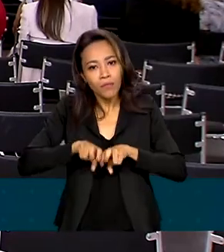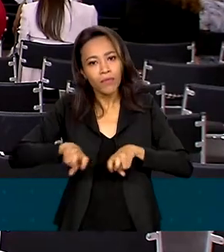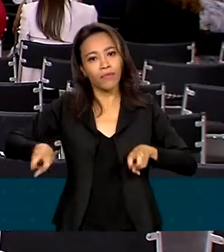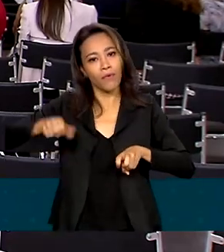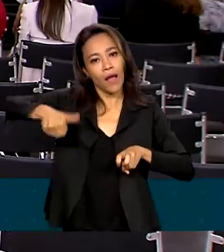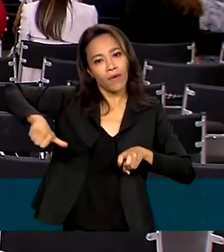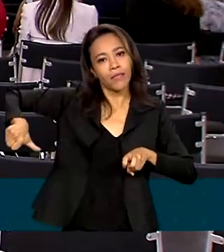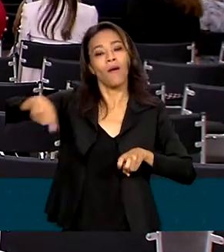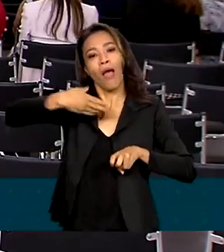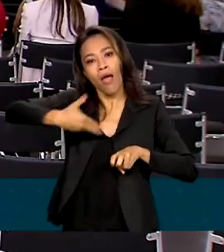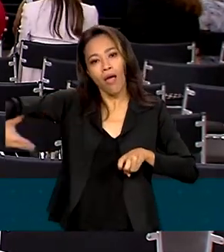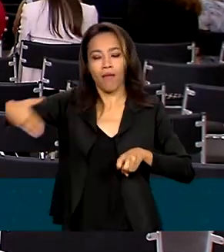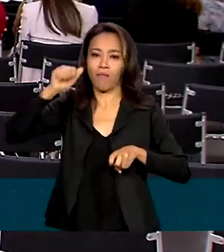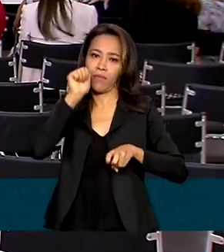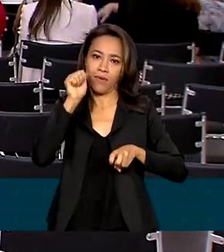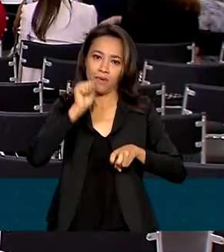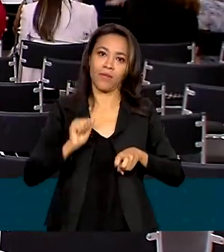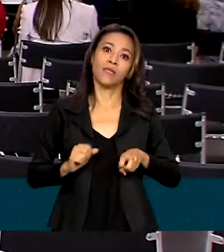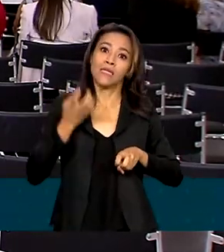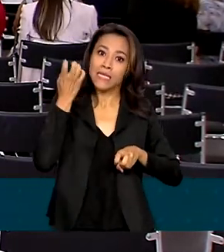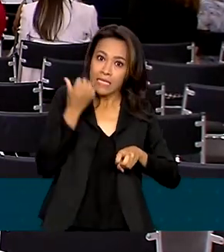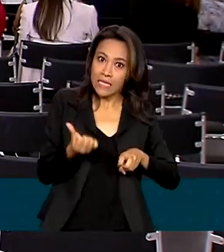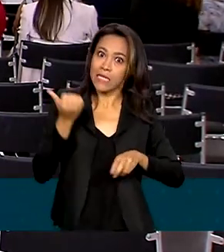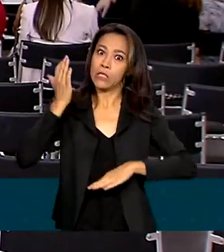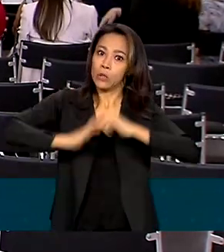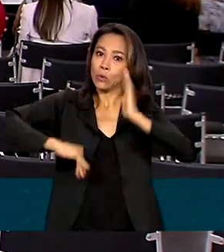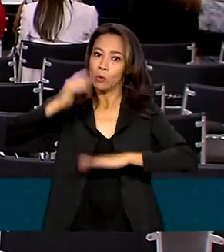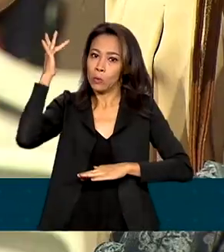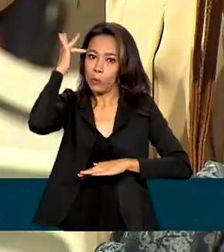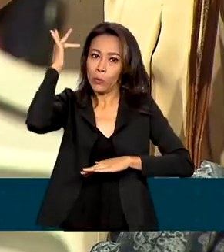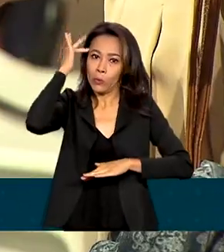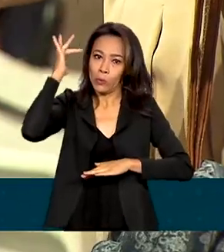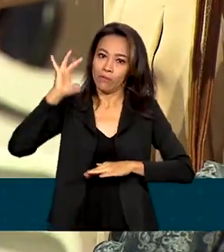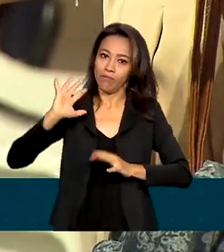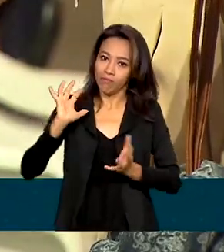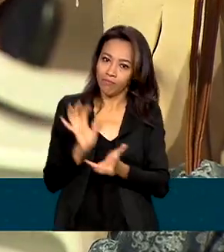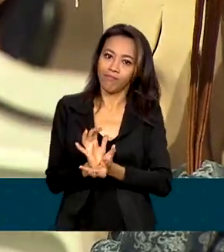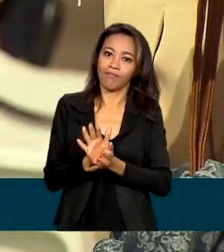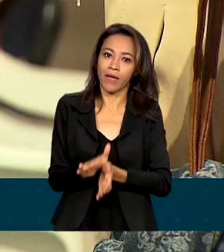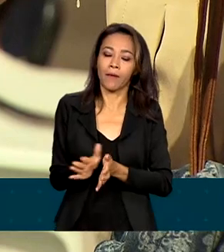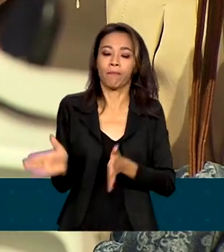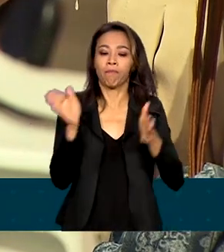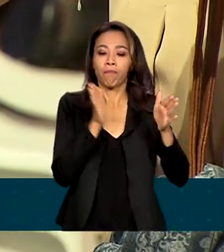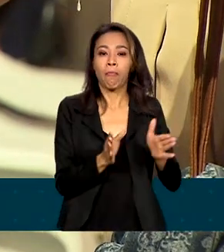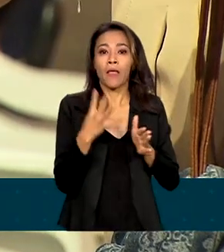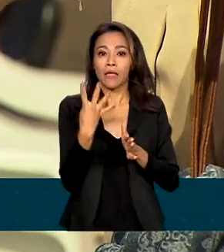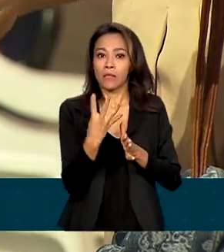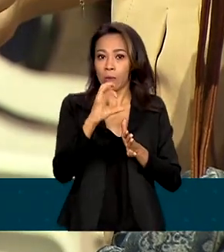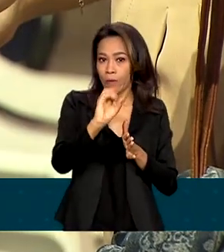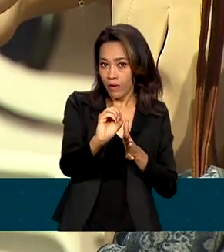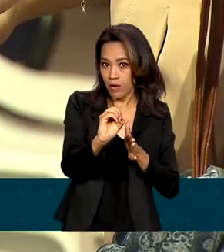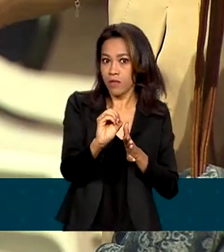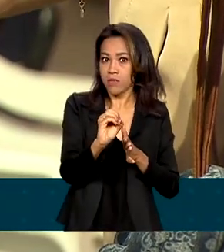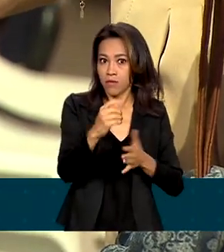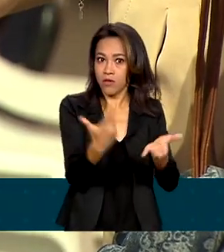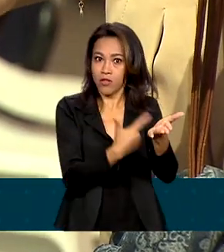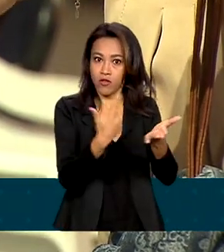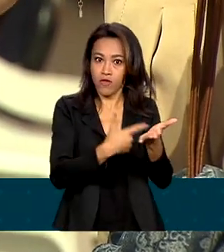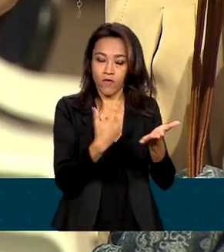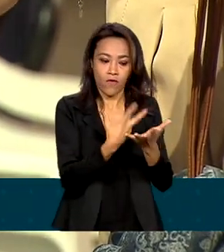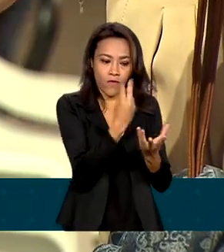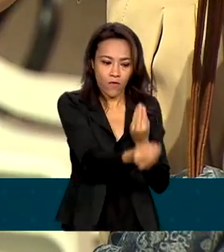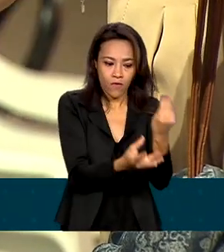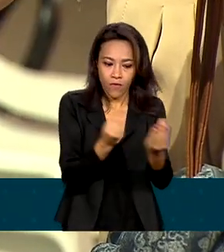Um time formado por seis especialistas do setor. Das 40 obras premiadas, 20